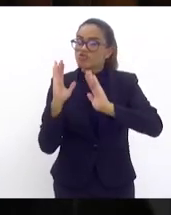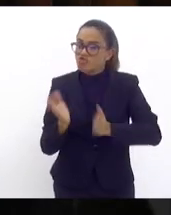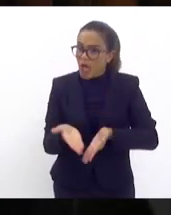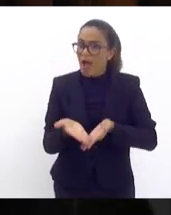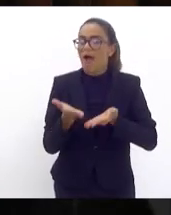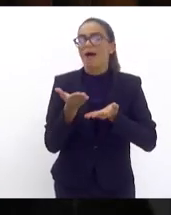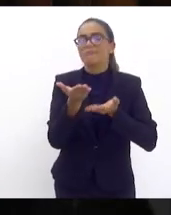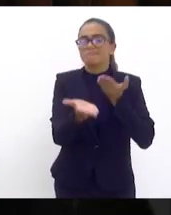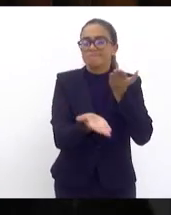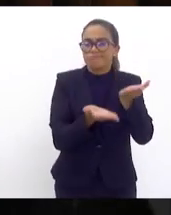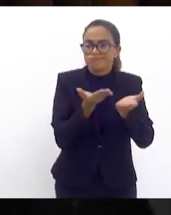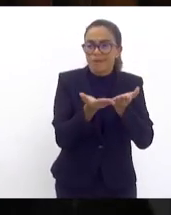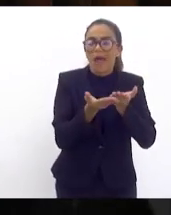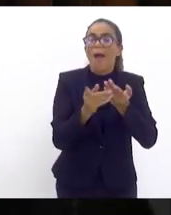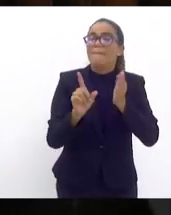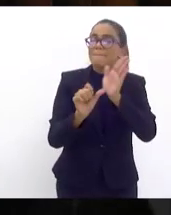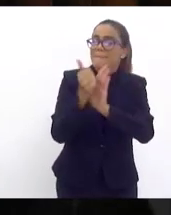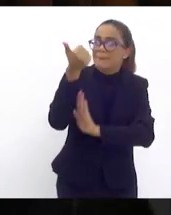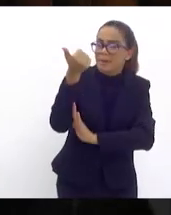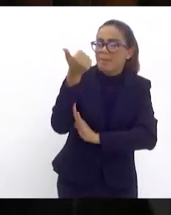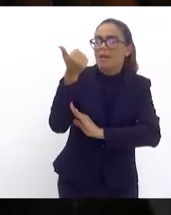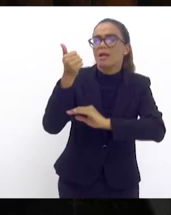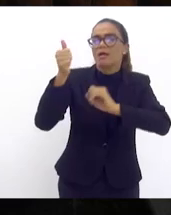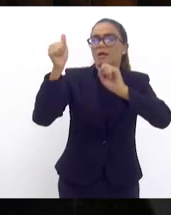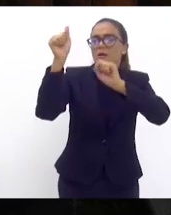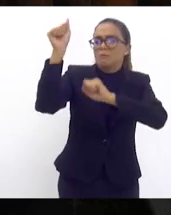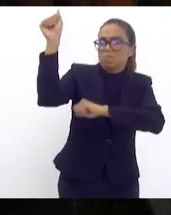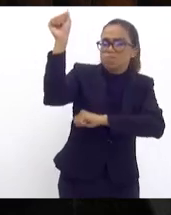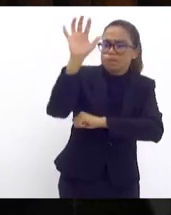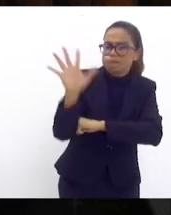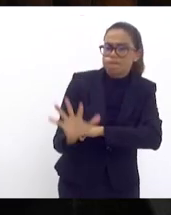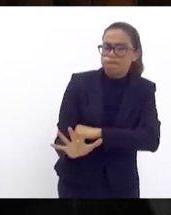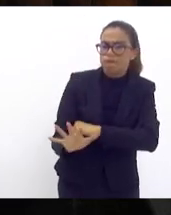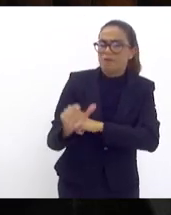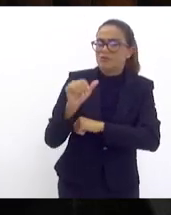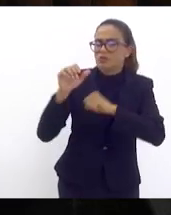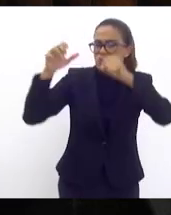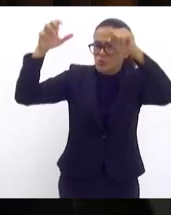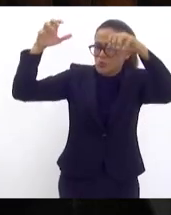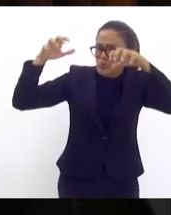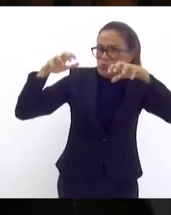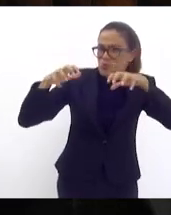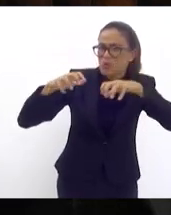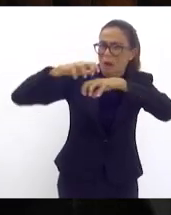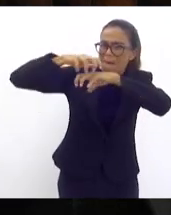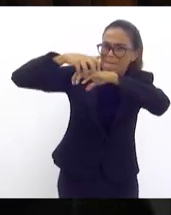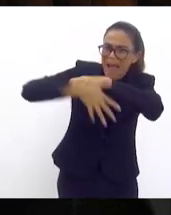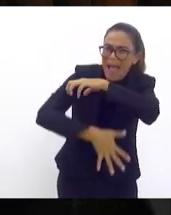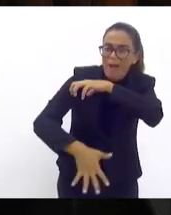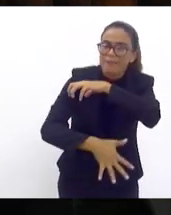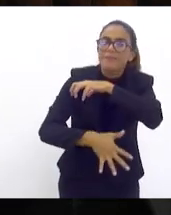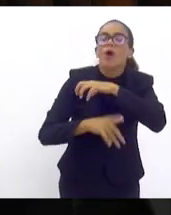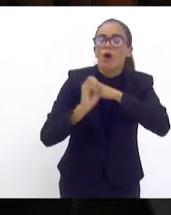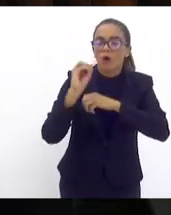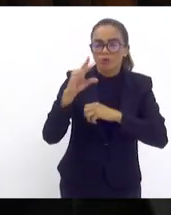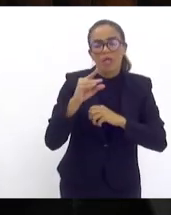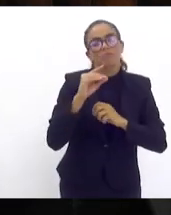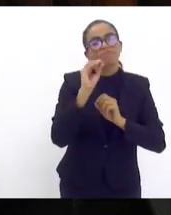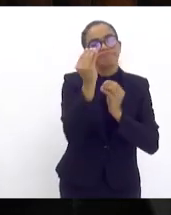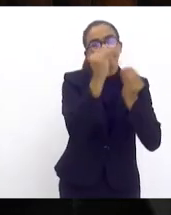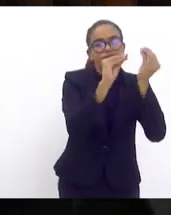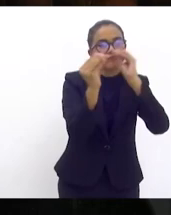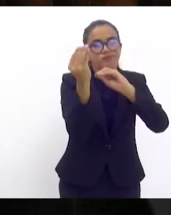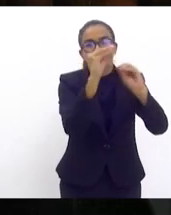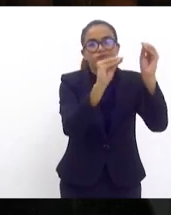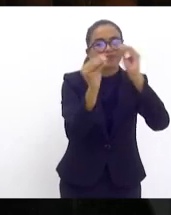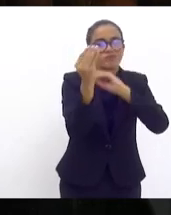teve a primeira catástrofe e ela foi lá organizou de novo a sua lojinha organizou de novo a sua empresa um